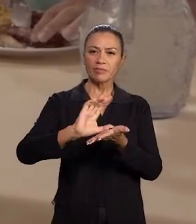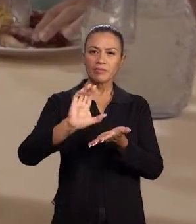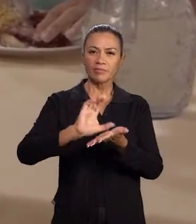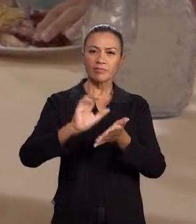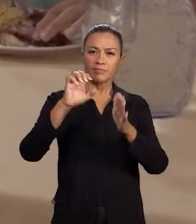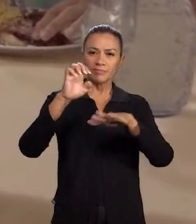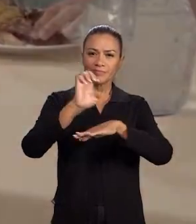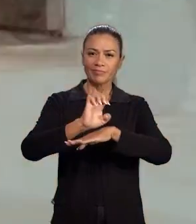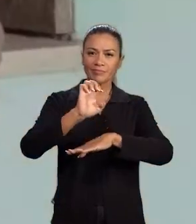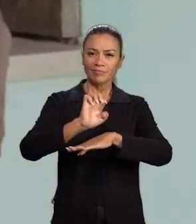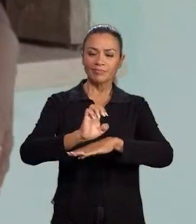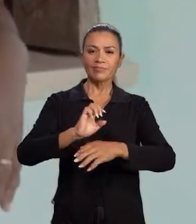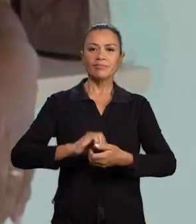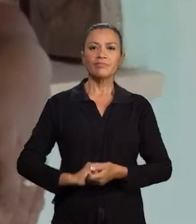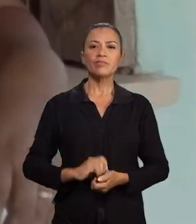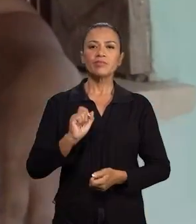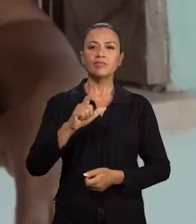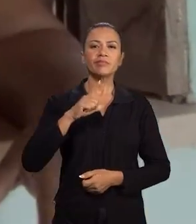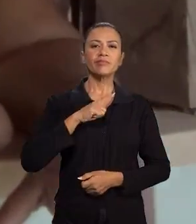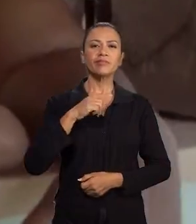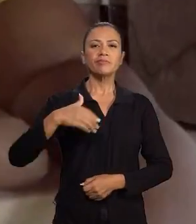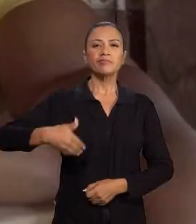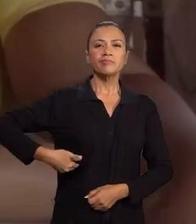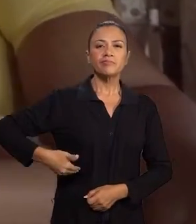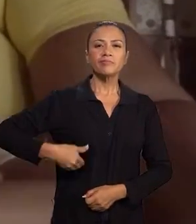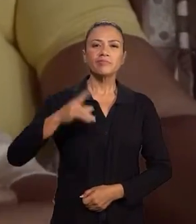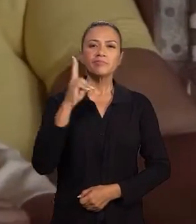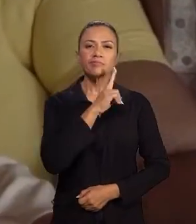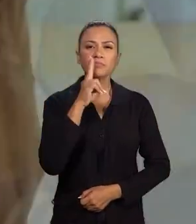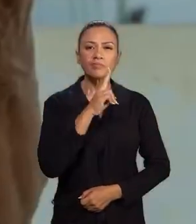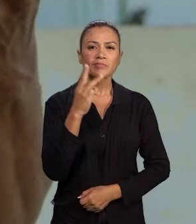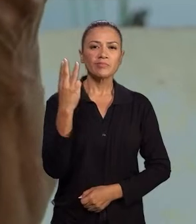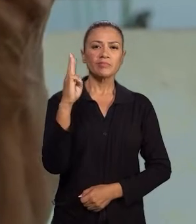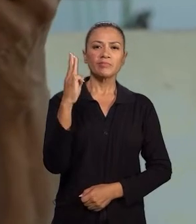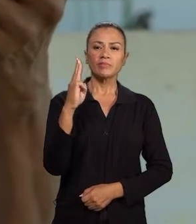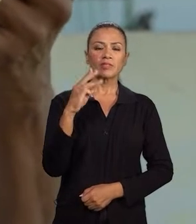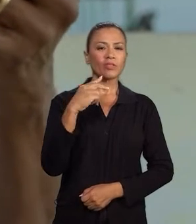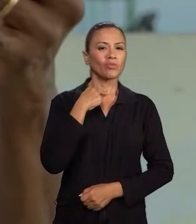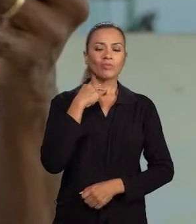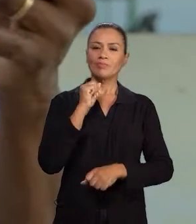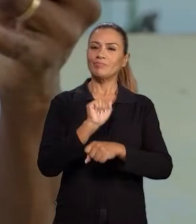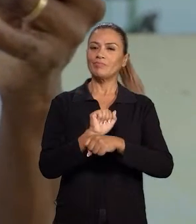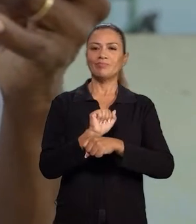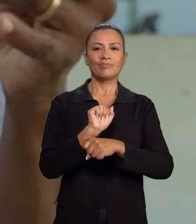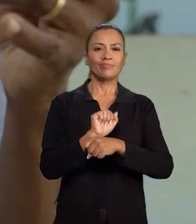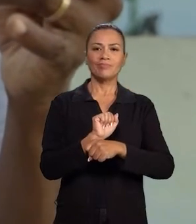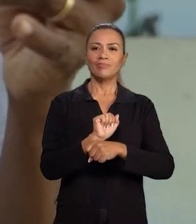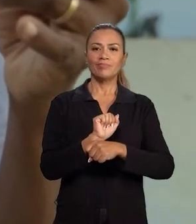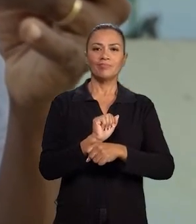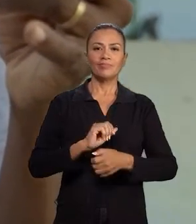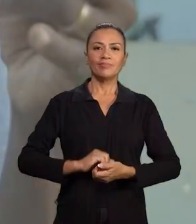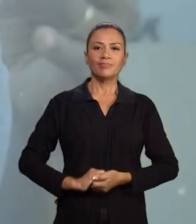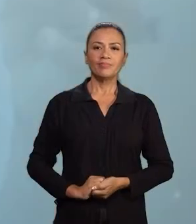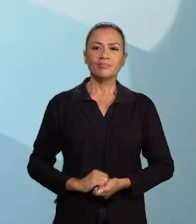renda no Estado. Pois quem tem fome tem pressa e o Maranhão não pode esperar.